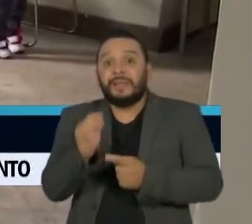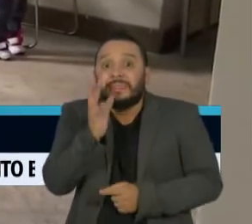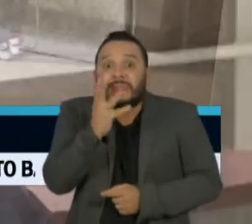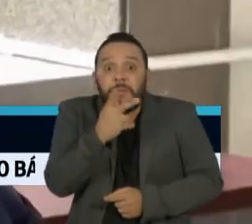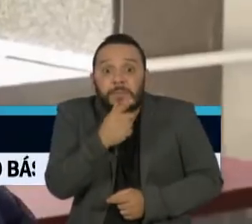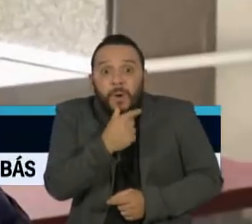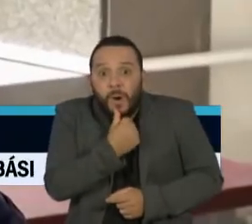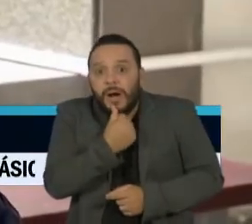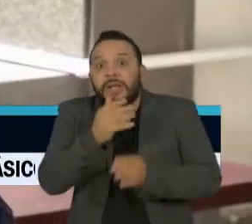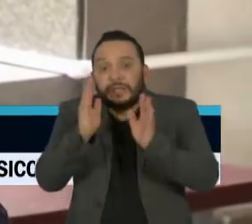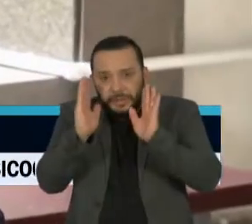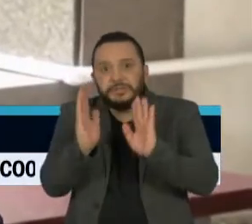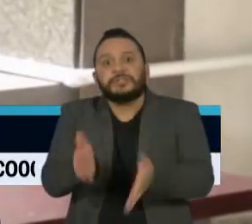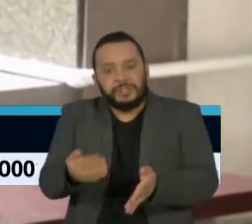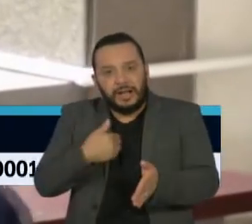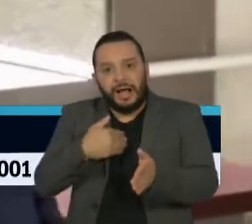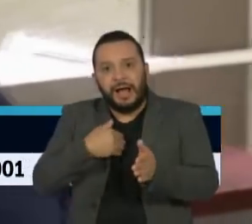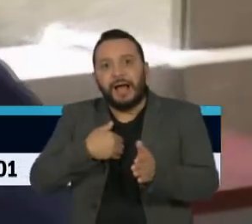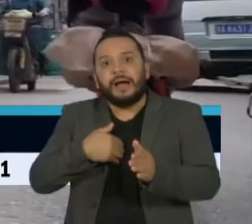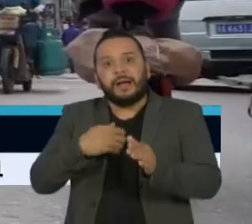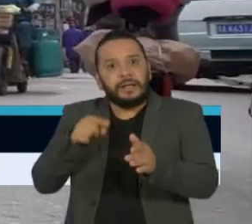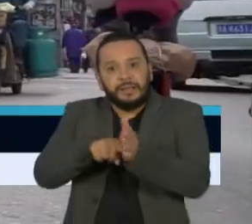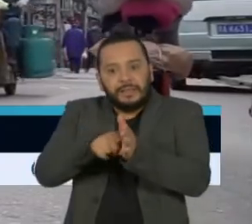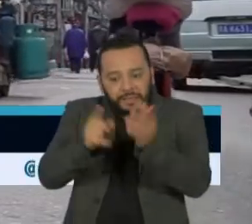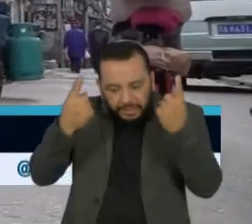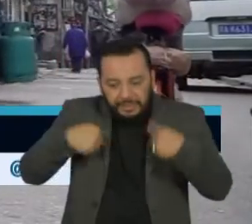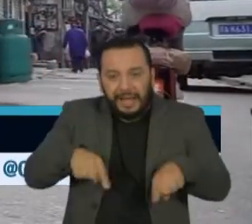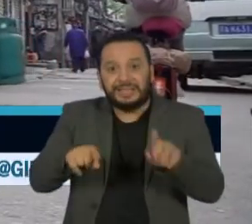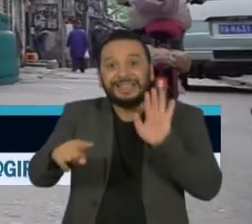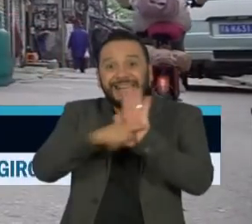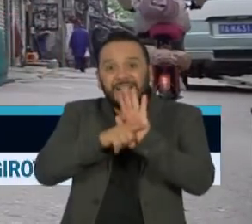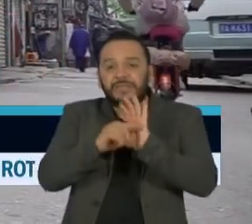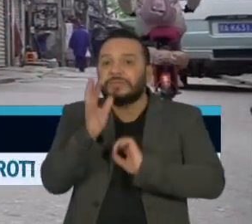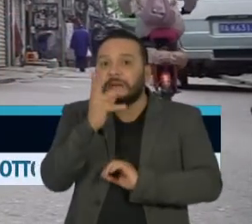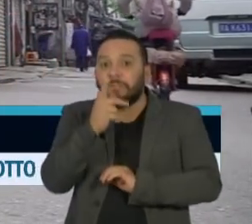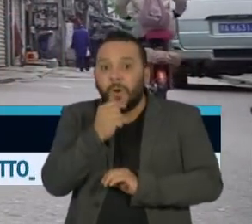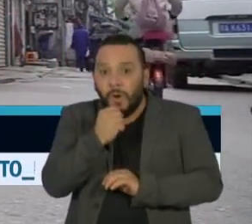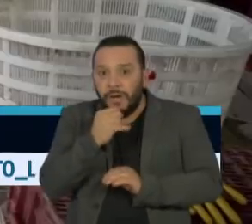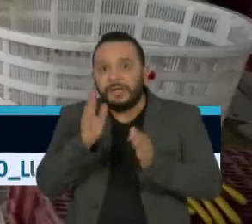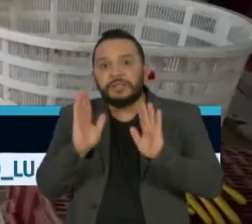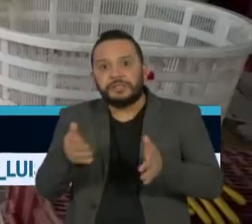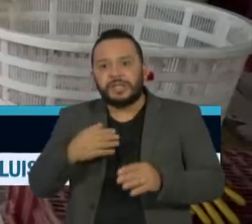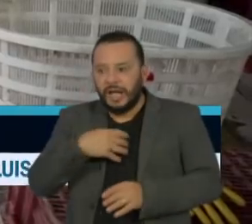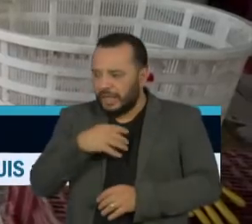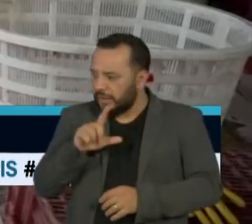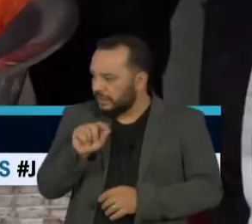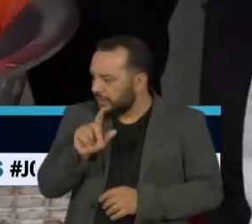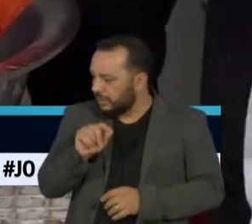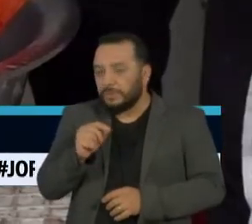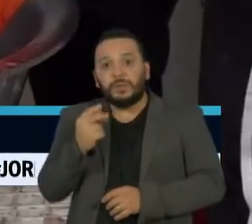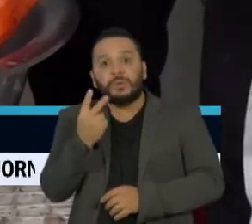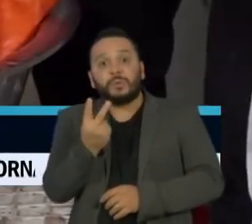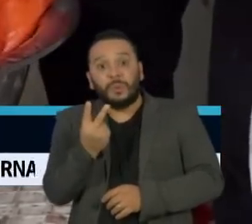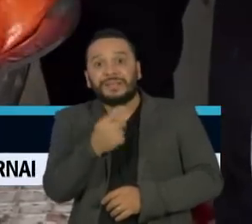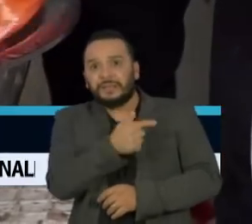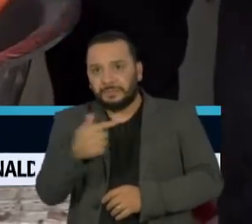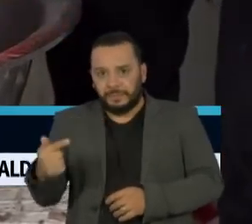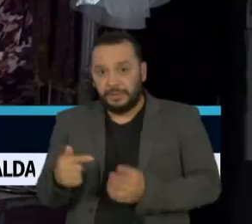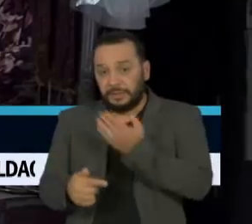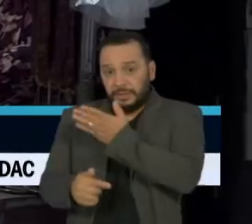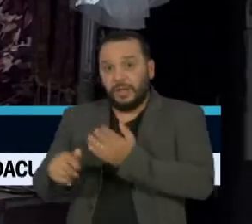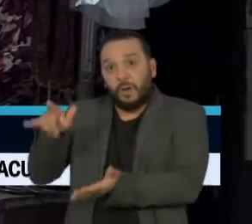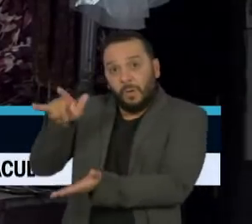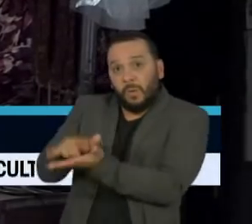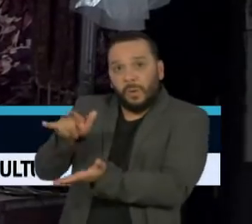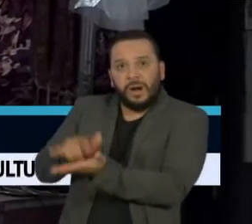sintomas se prolongam por mais de duas semanas. Primeiro epicentro da pandemia, o RAN baniu oficialmente o consumo